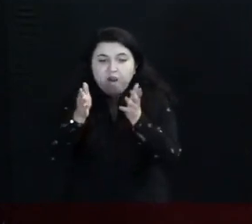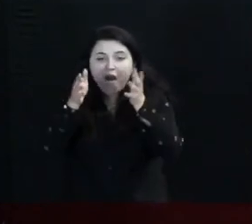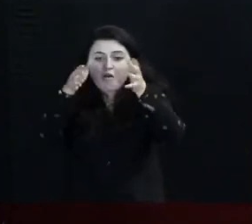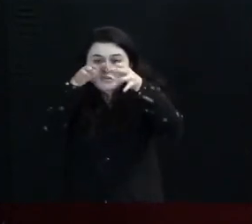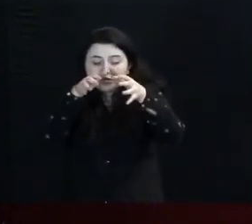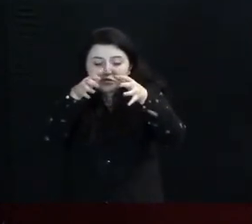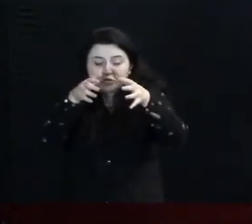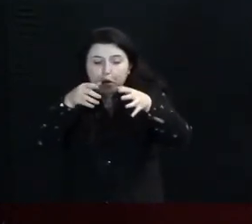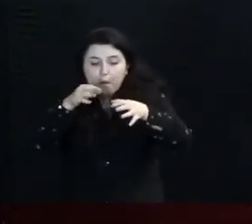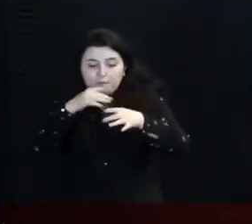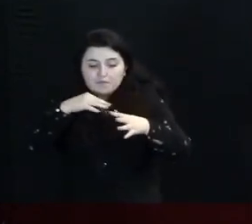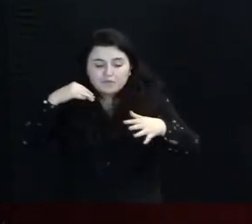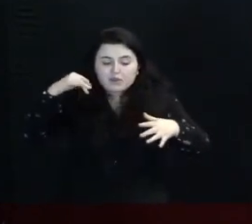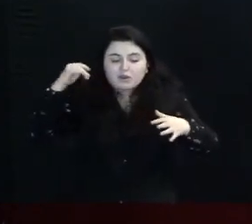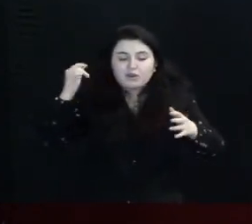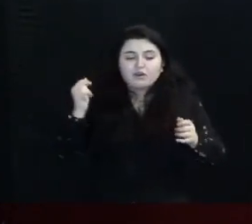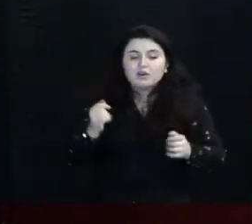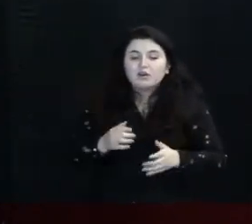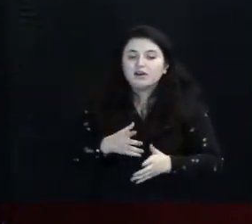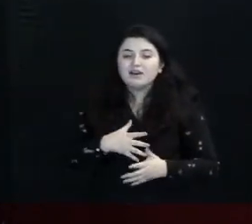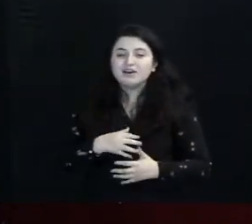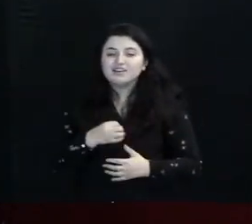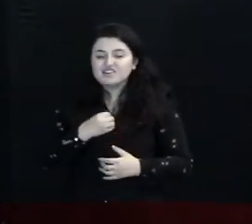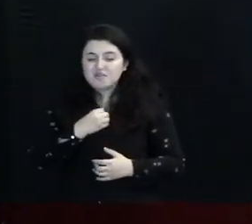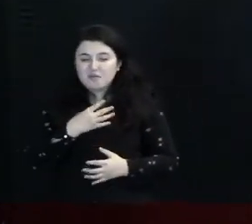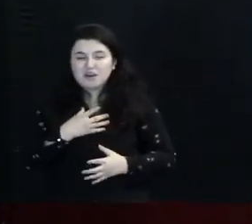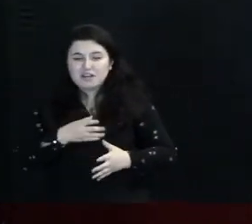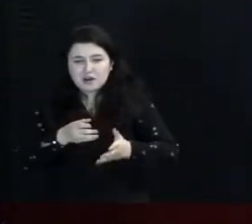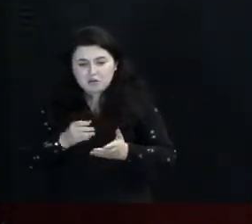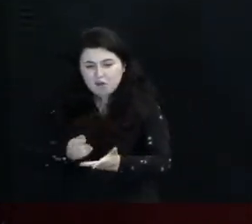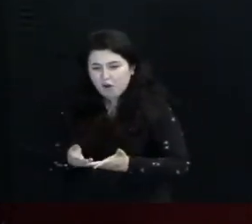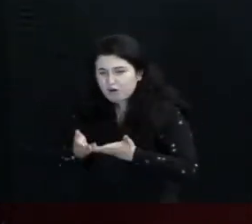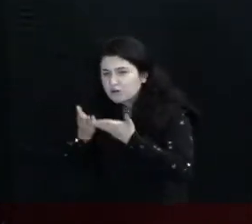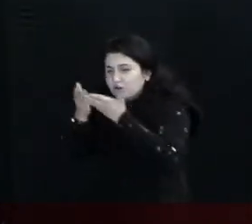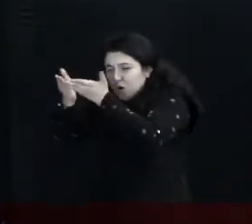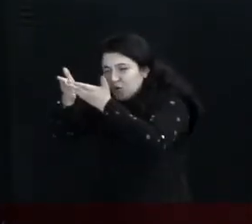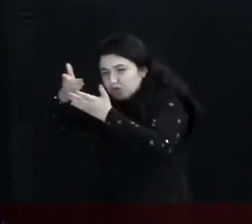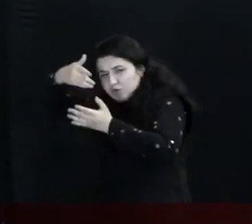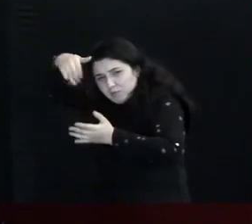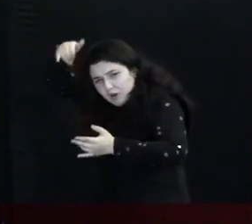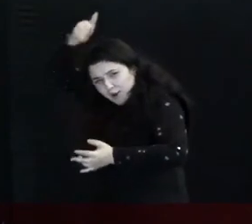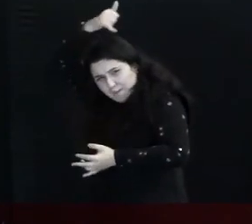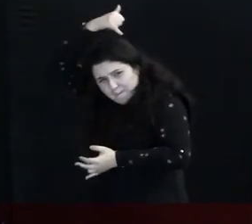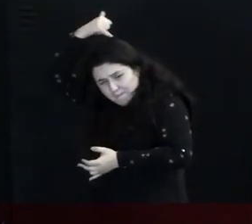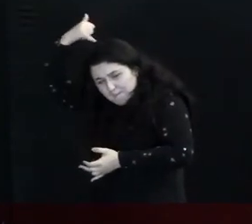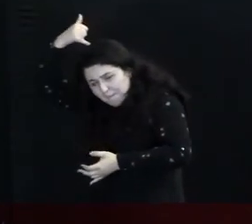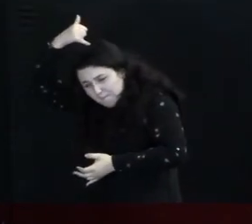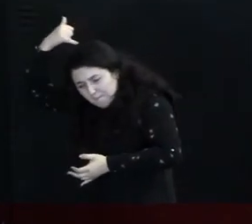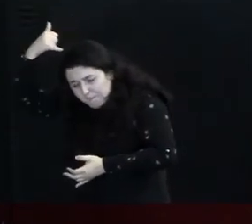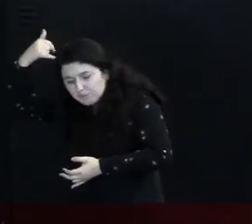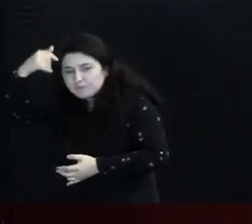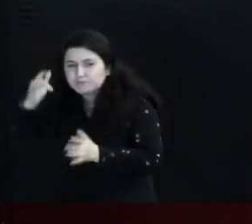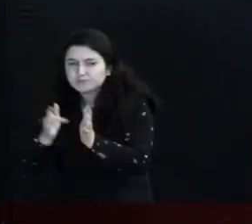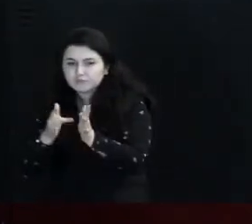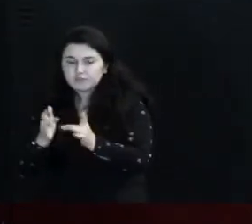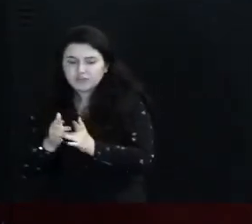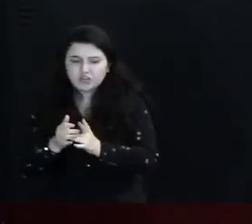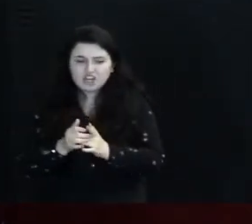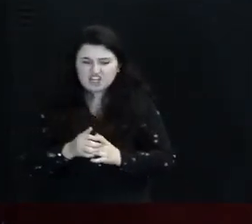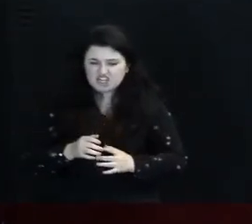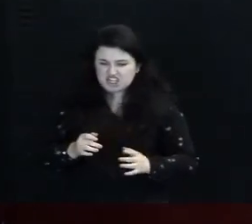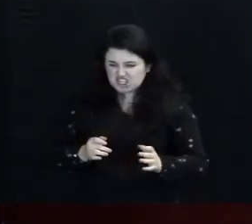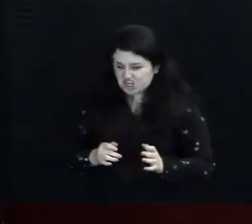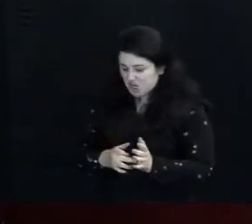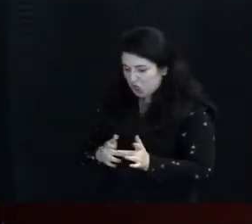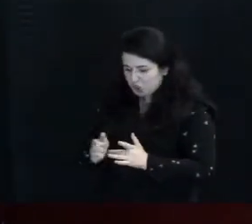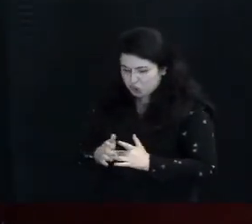precioso bálsamo Que derramou sobre a sua cabeça Estando Jesus ainda à mesa Vendo isso Indignaram